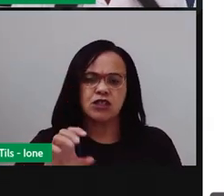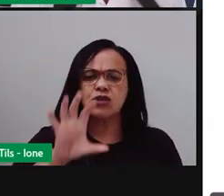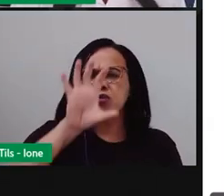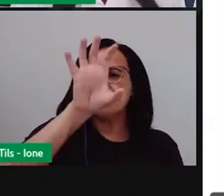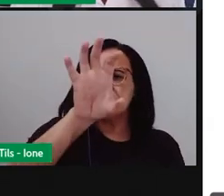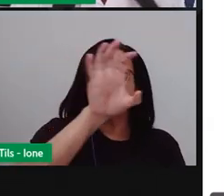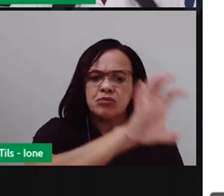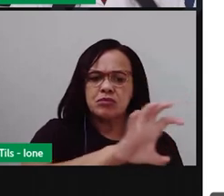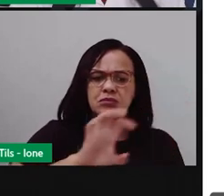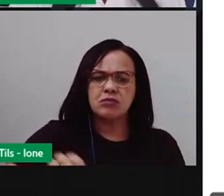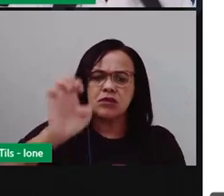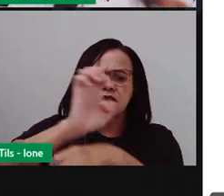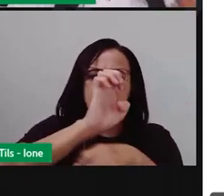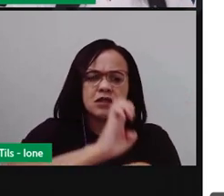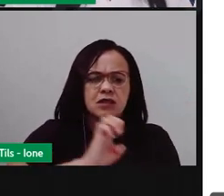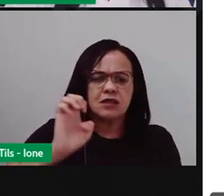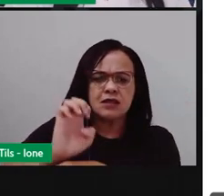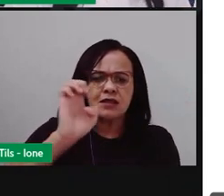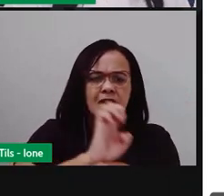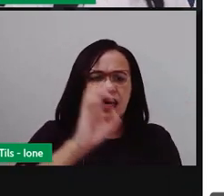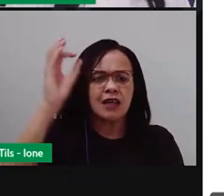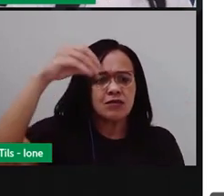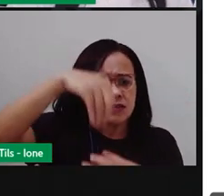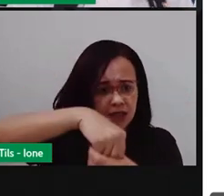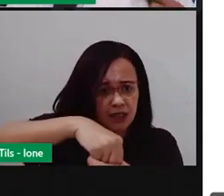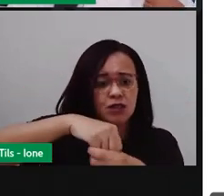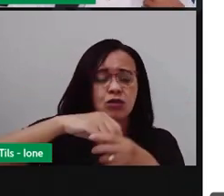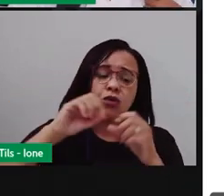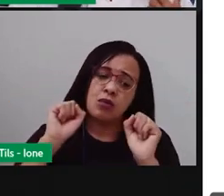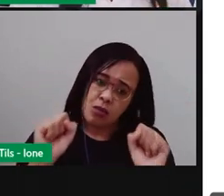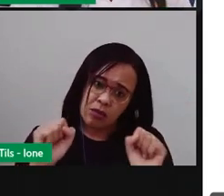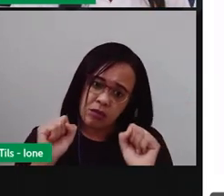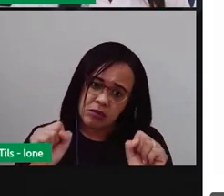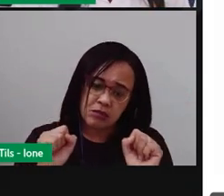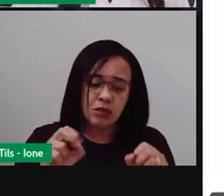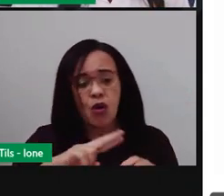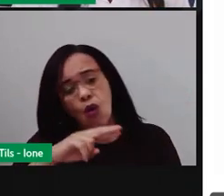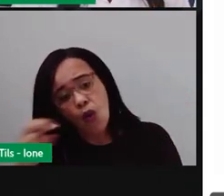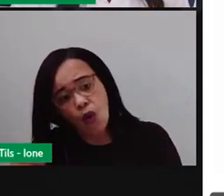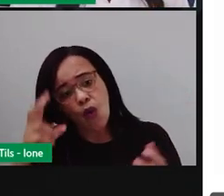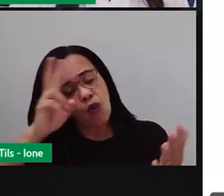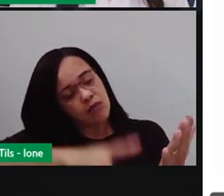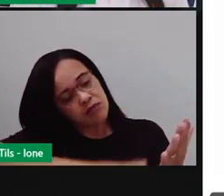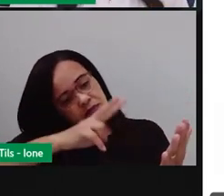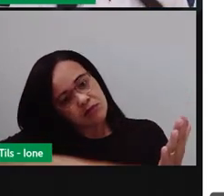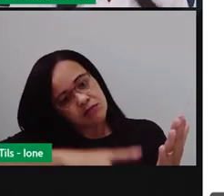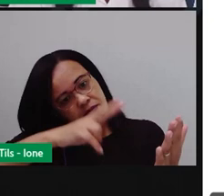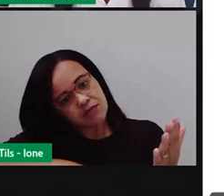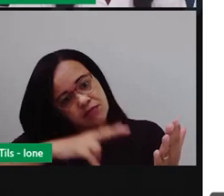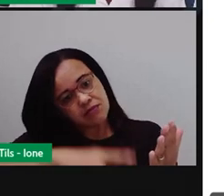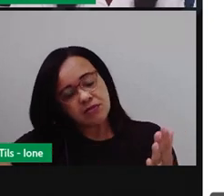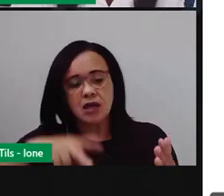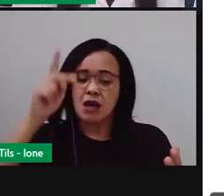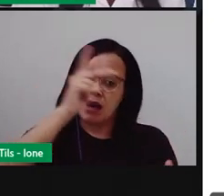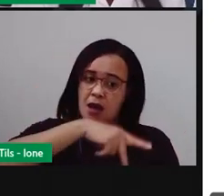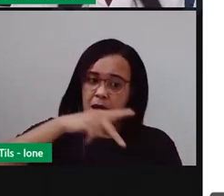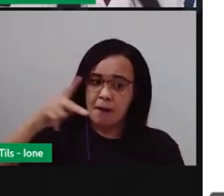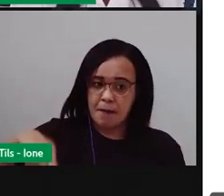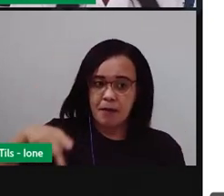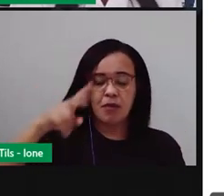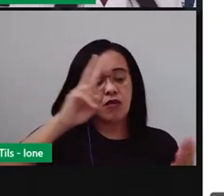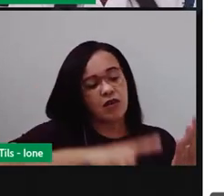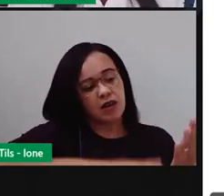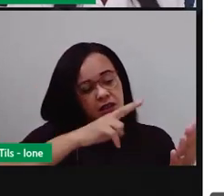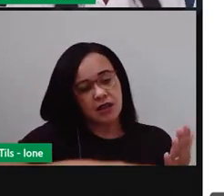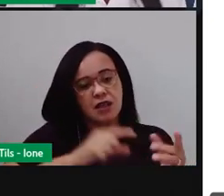a Região Nordeste são... Você pode ouvir e também pode fazer a leitura. Eu vou fazer a leitura de alguns trechos